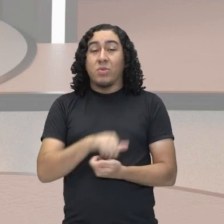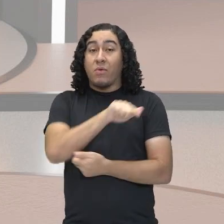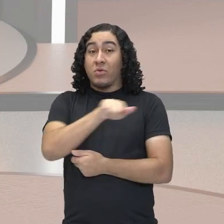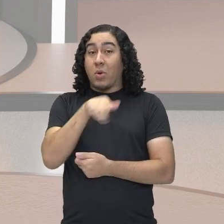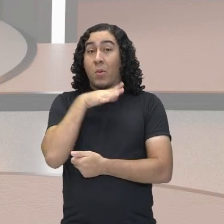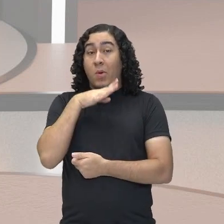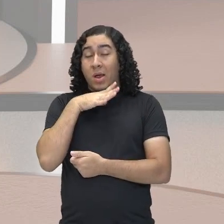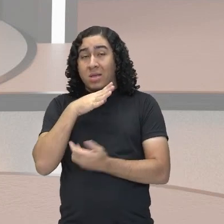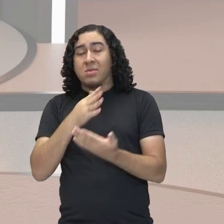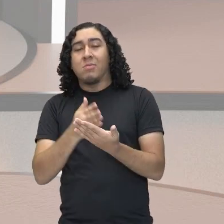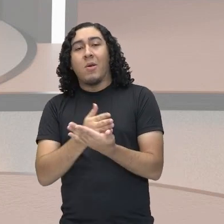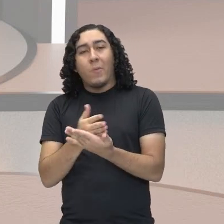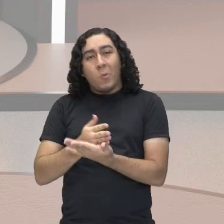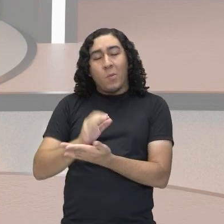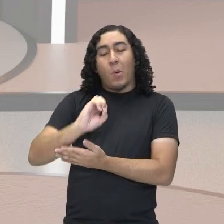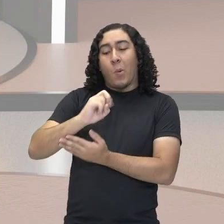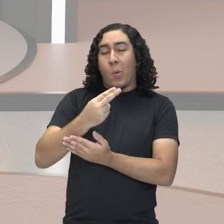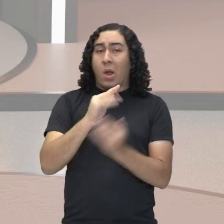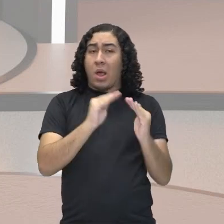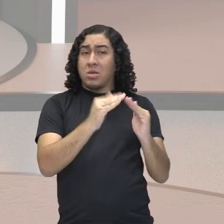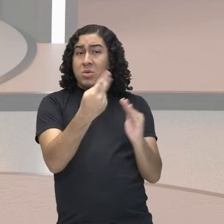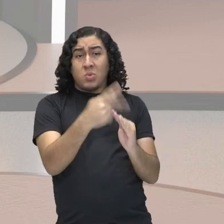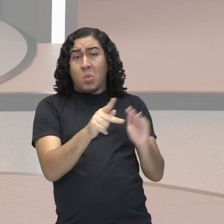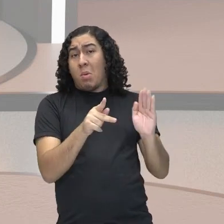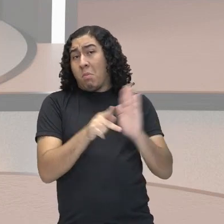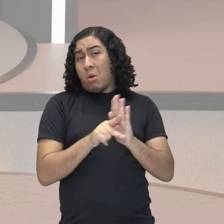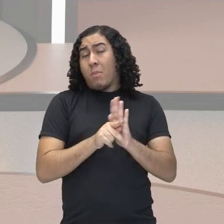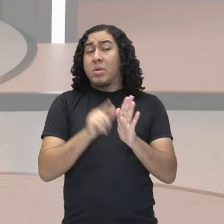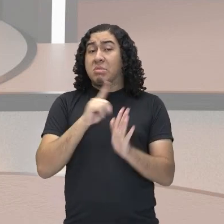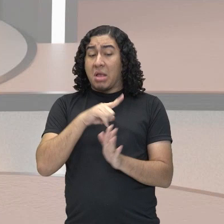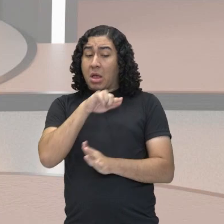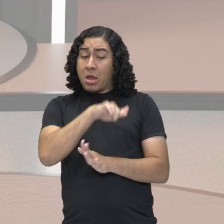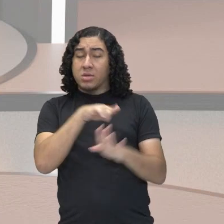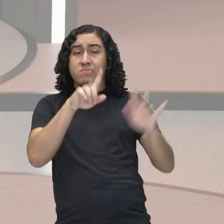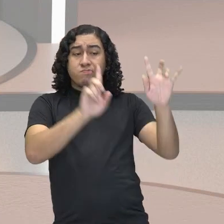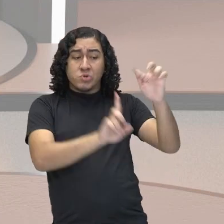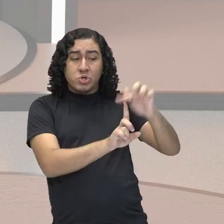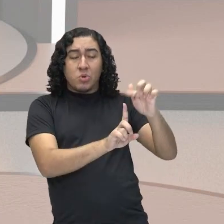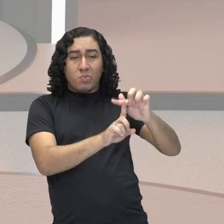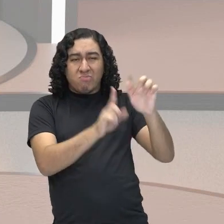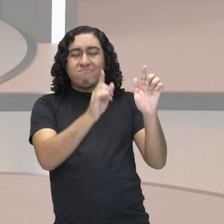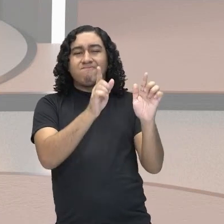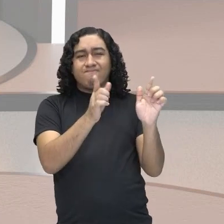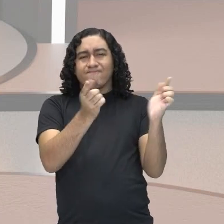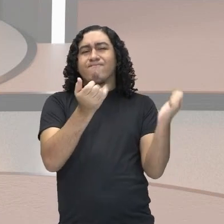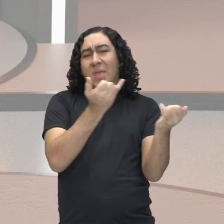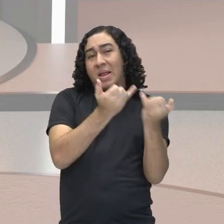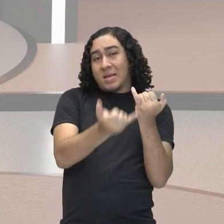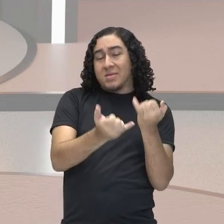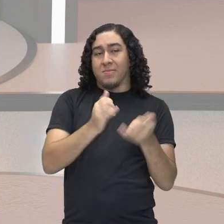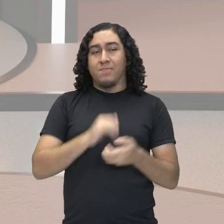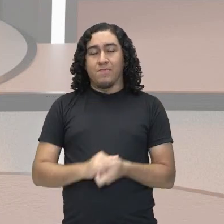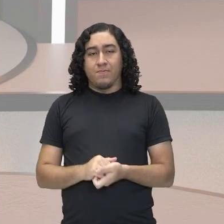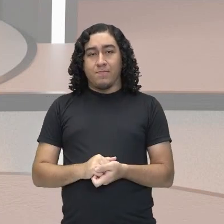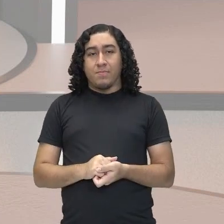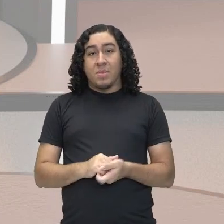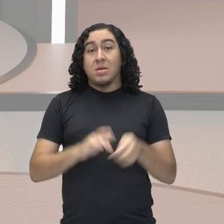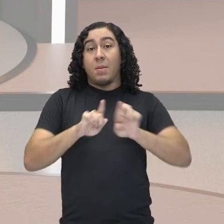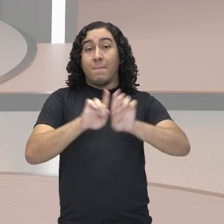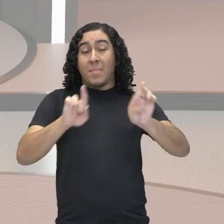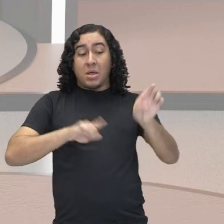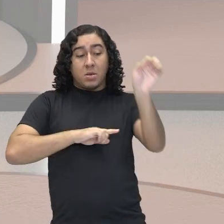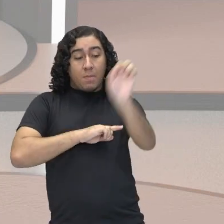conhecer algumas ou a sua própria casa, pode ter um estilo bem parecido. De qualquer forma, essas